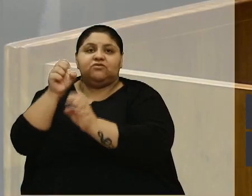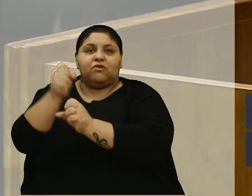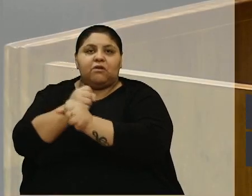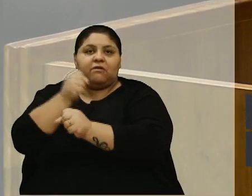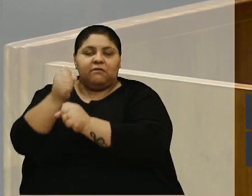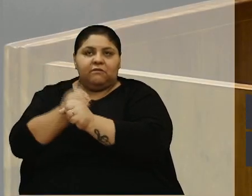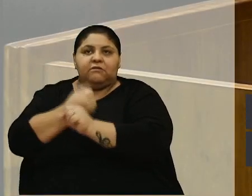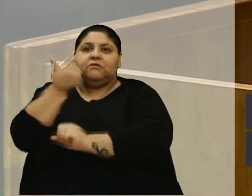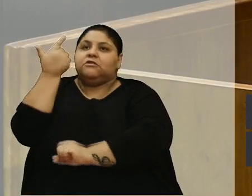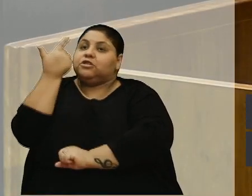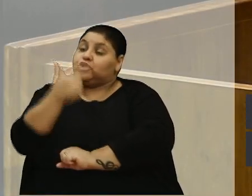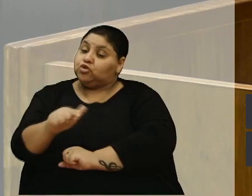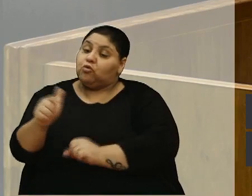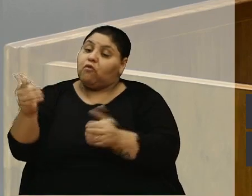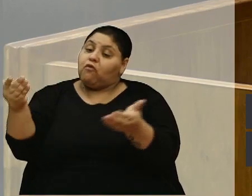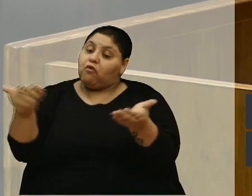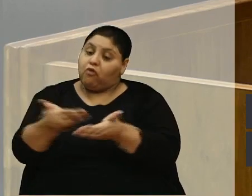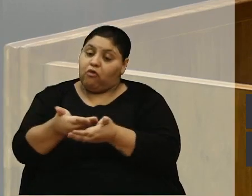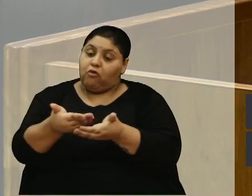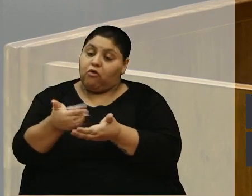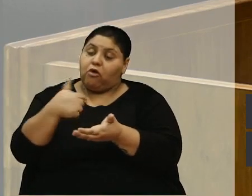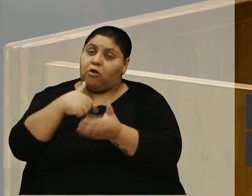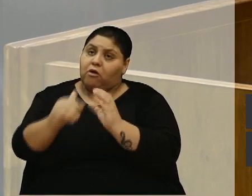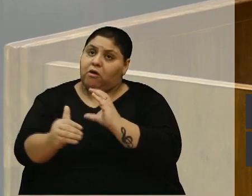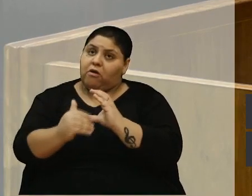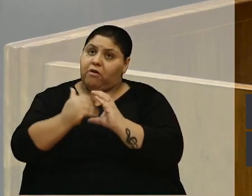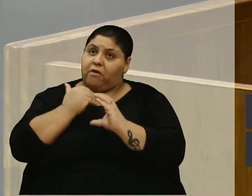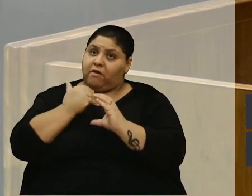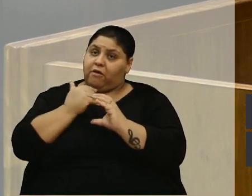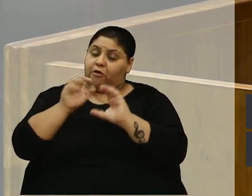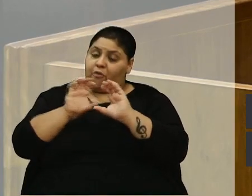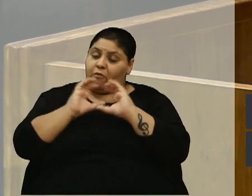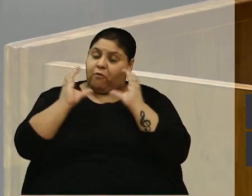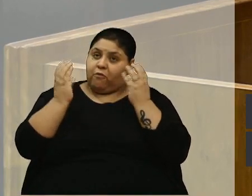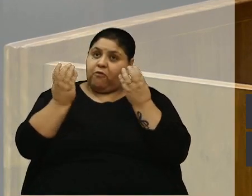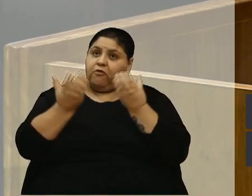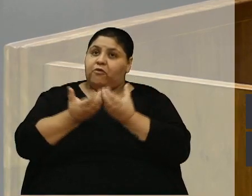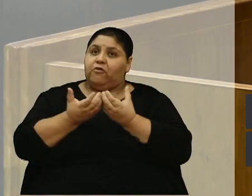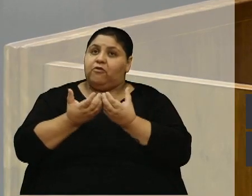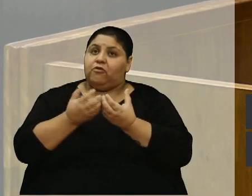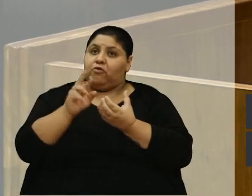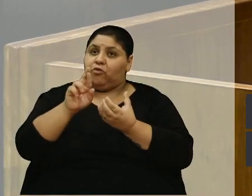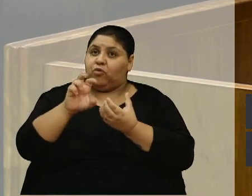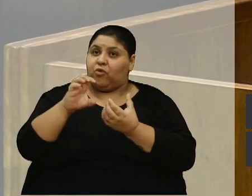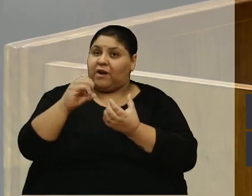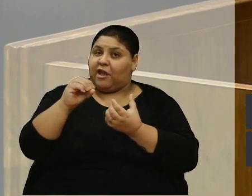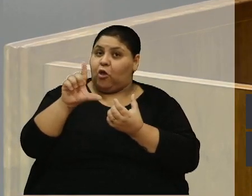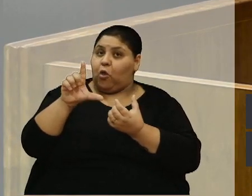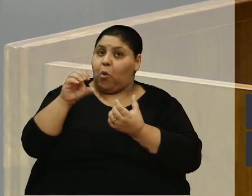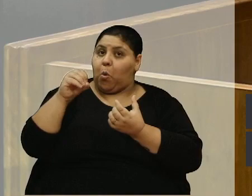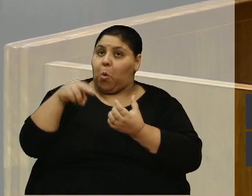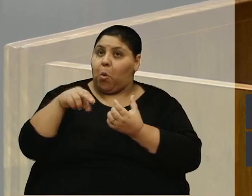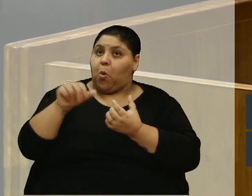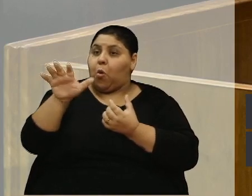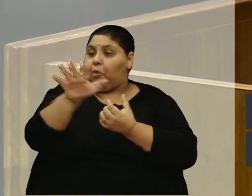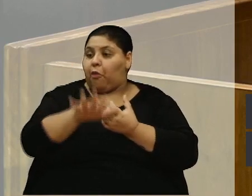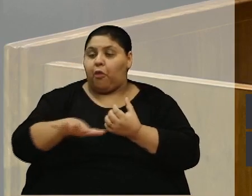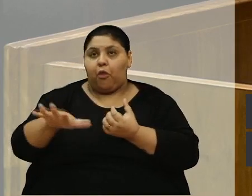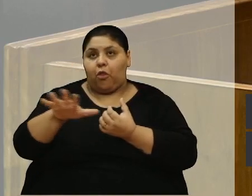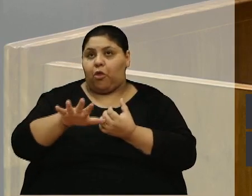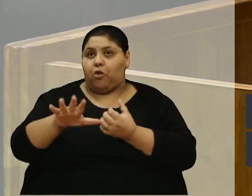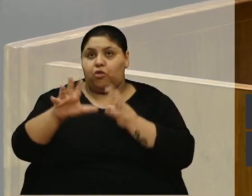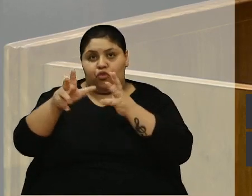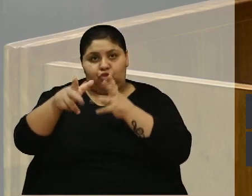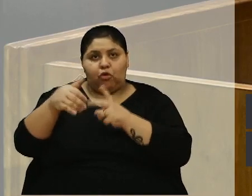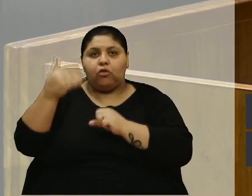novamente, hoje, eu recebi da comunidade do Reulon, que é uma área que todo mundo aqui